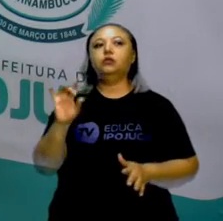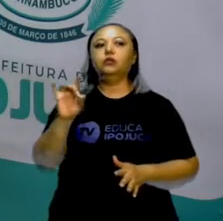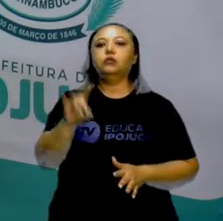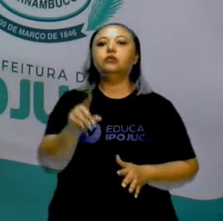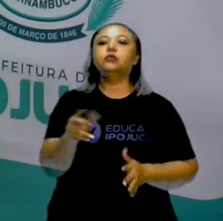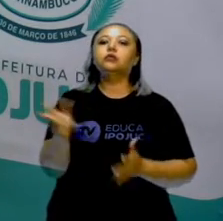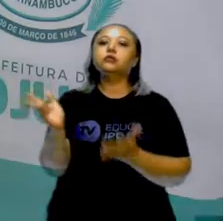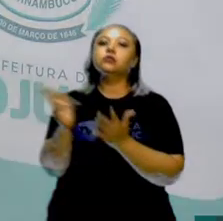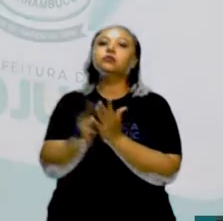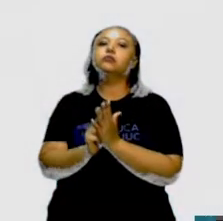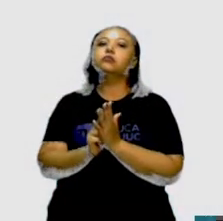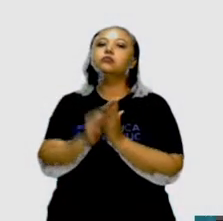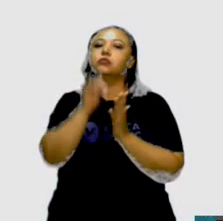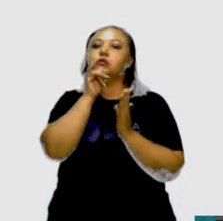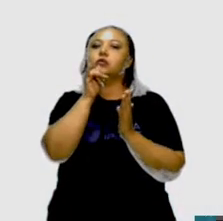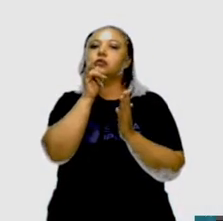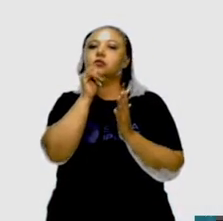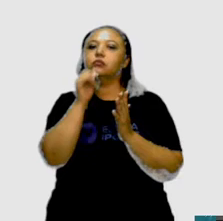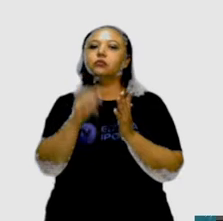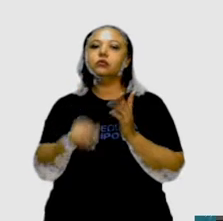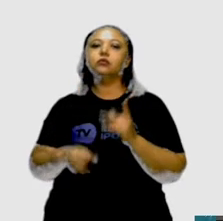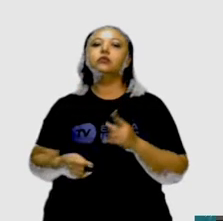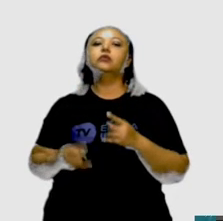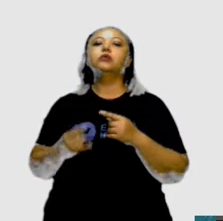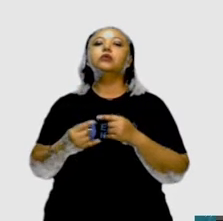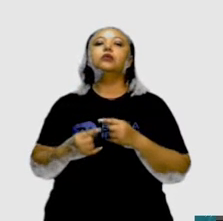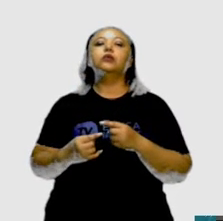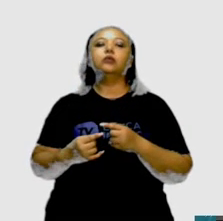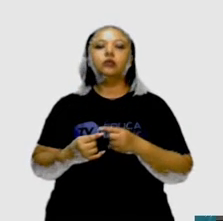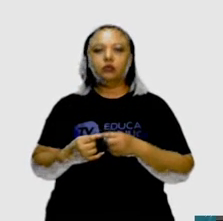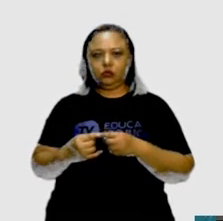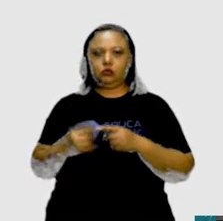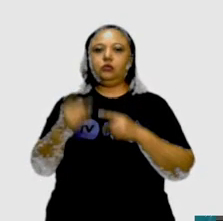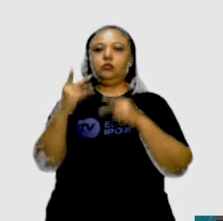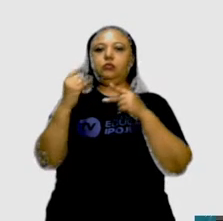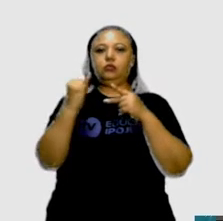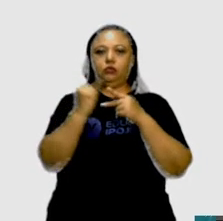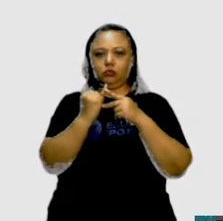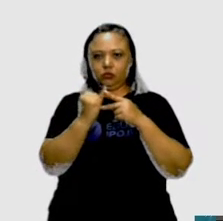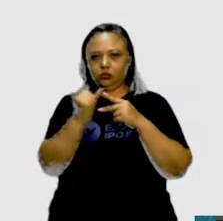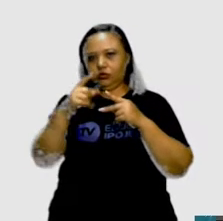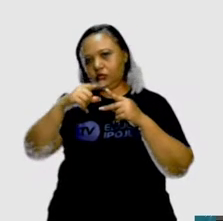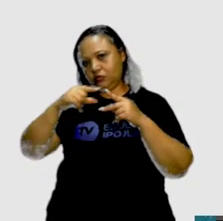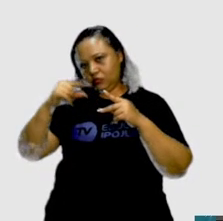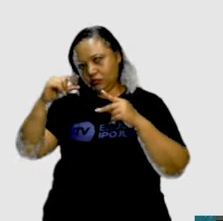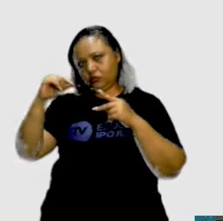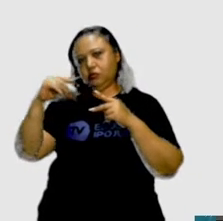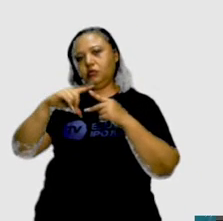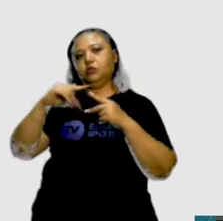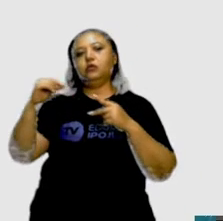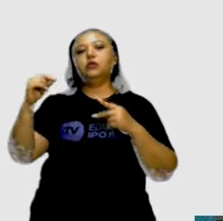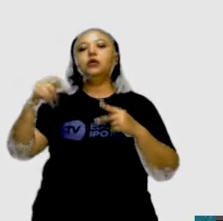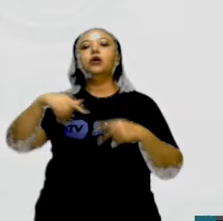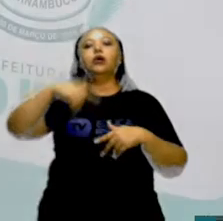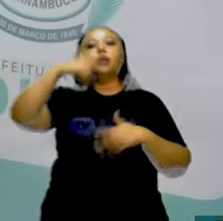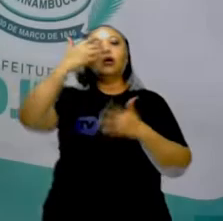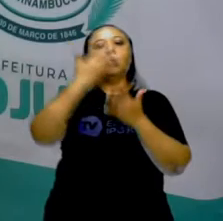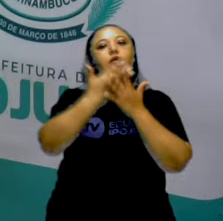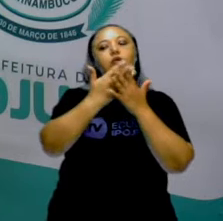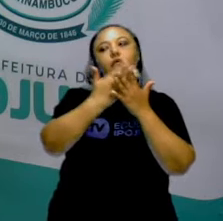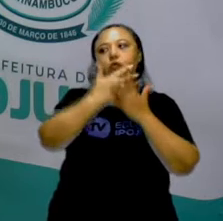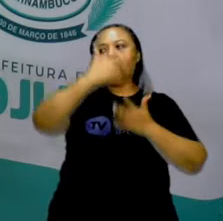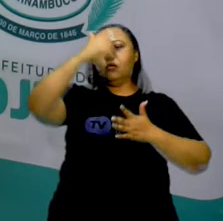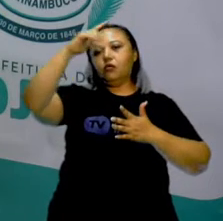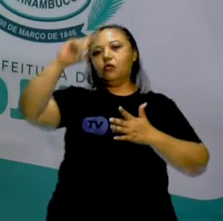daqui são exemplos de polígonos convexos que também são regulares. Está bom? Nas próximas aulas, a gente vai